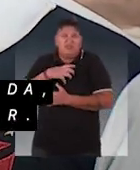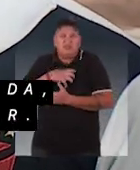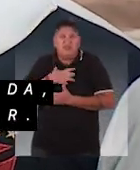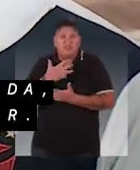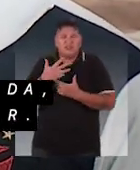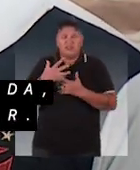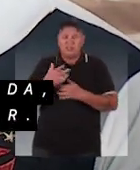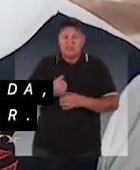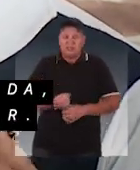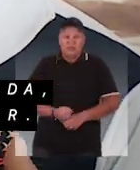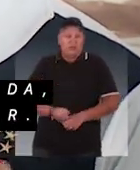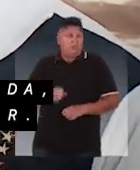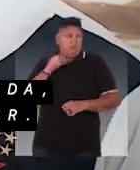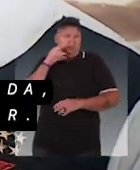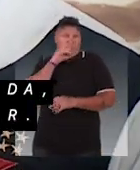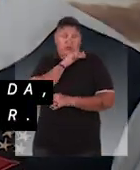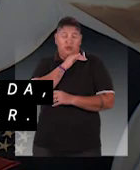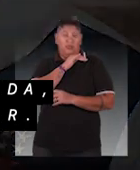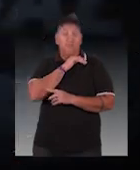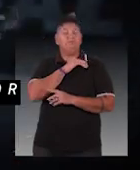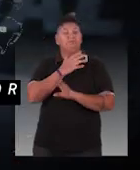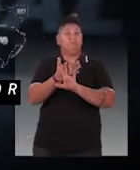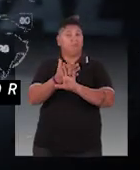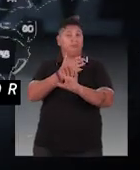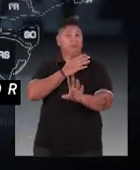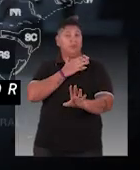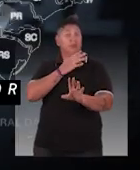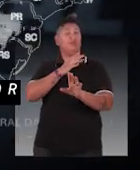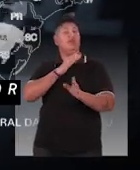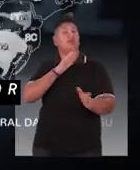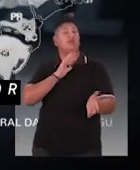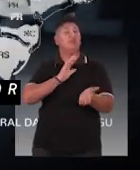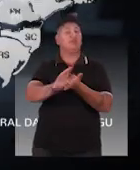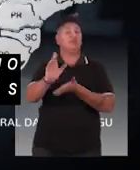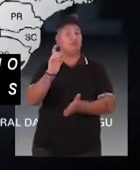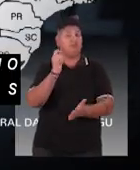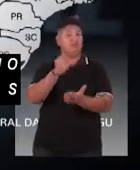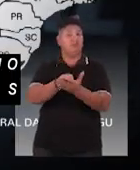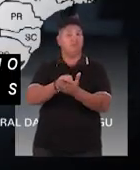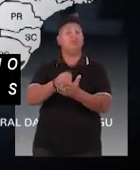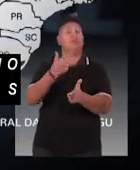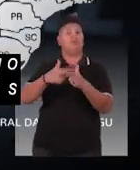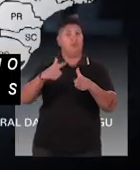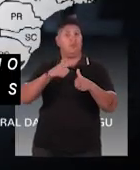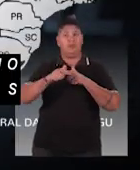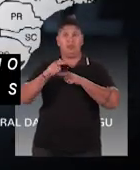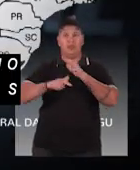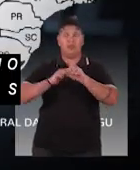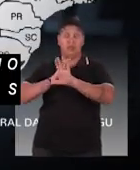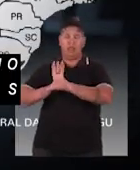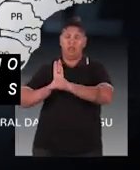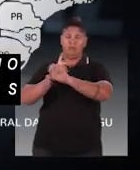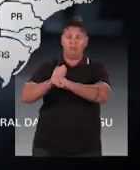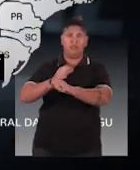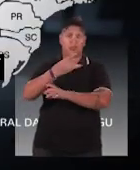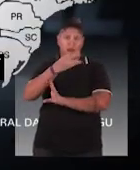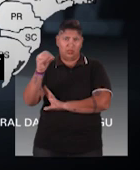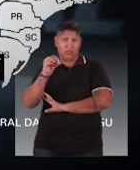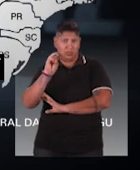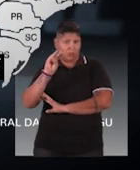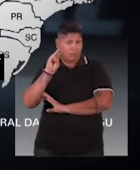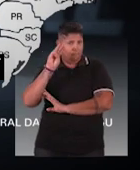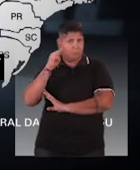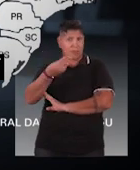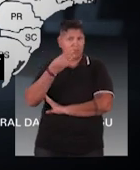sentia mais nada. Só sentia só queimar. Afastamentos previdenciários por acidente sofrido no trabalho somam mais de